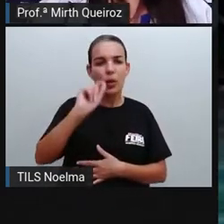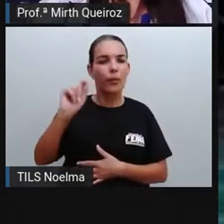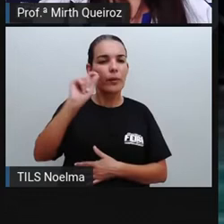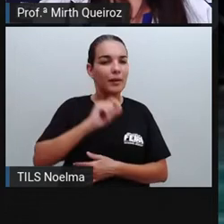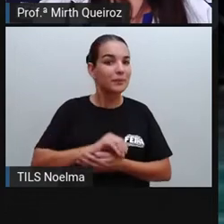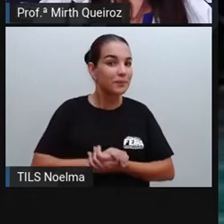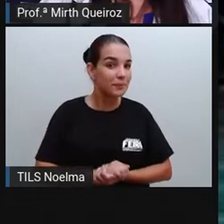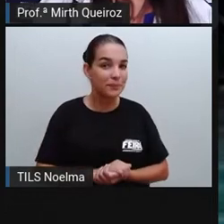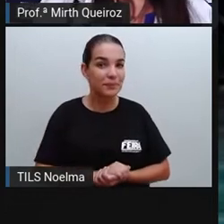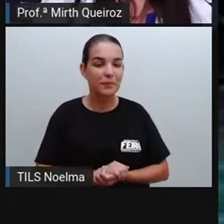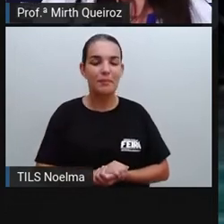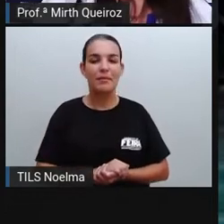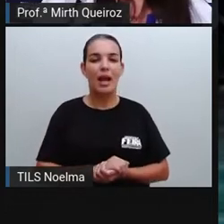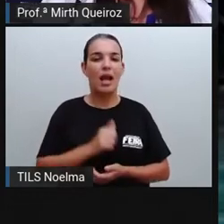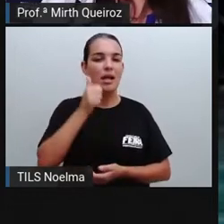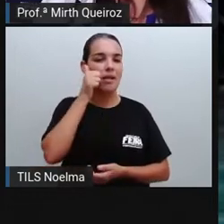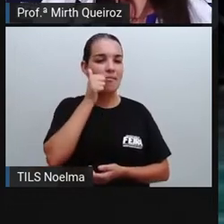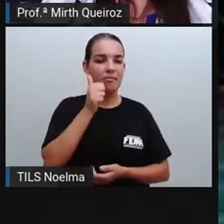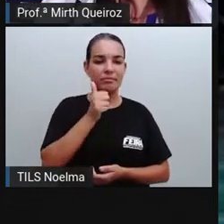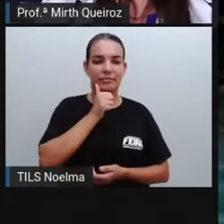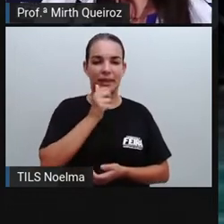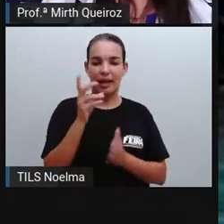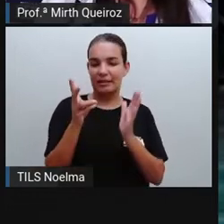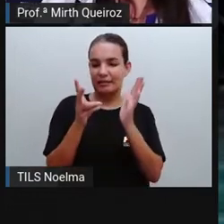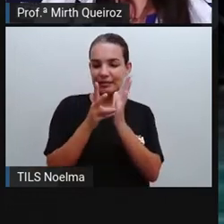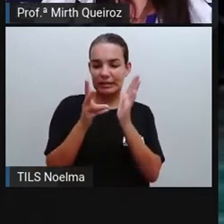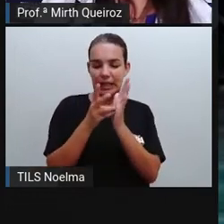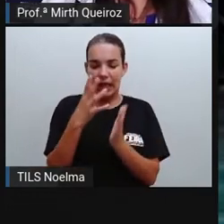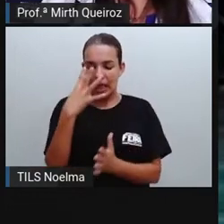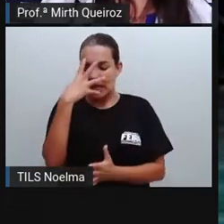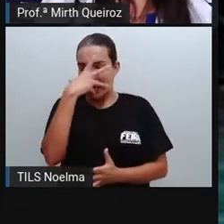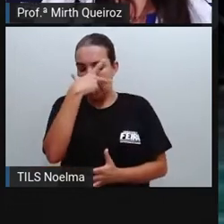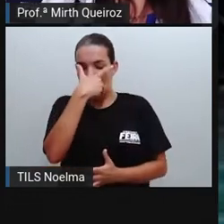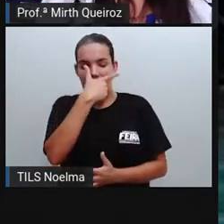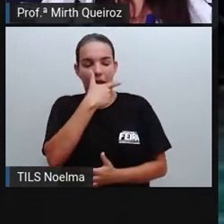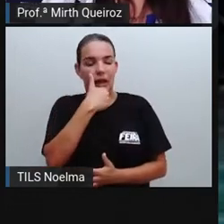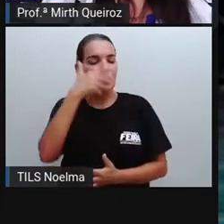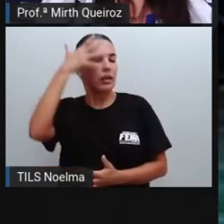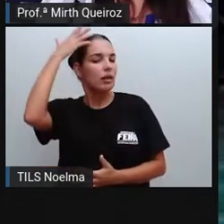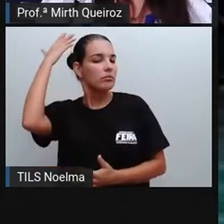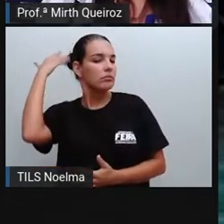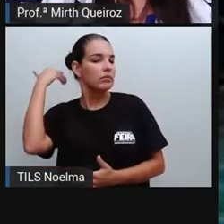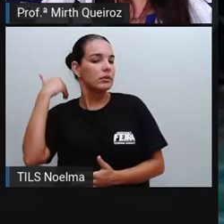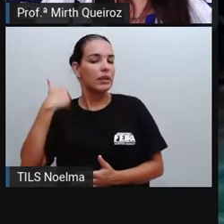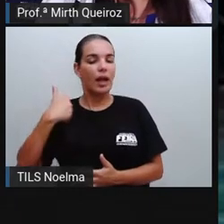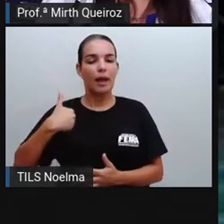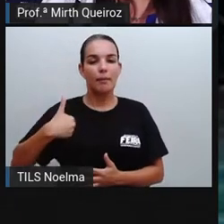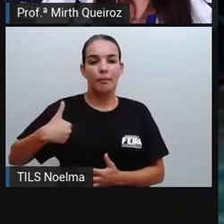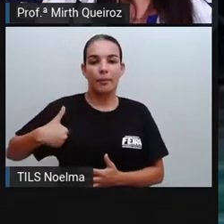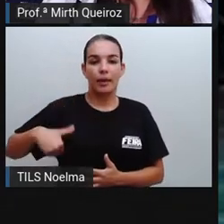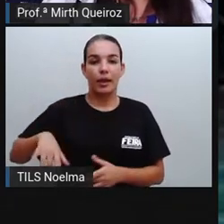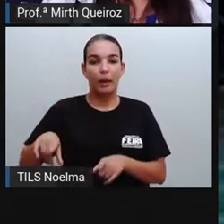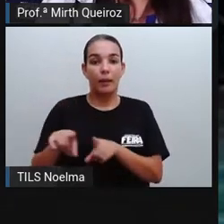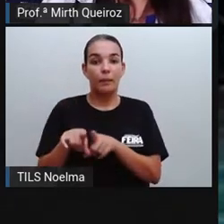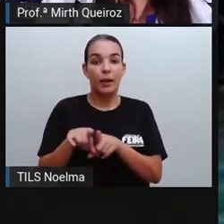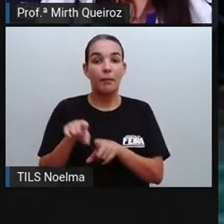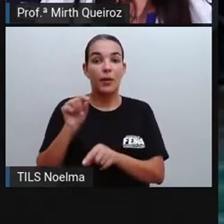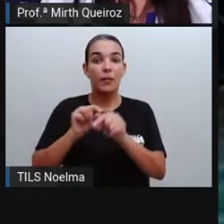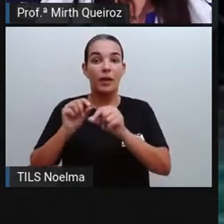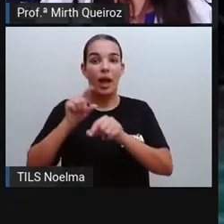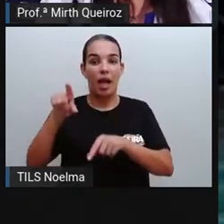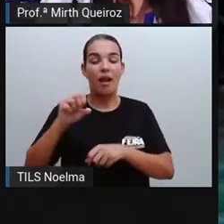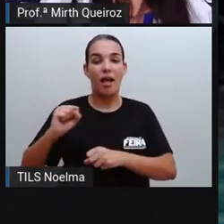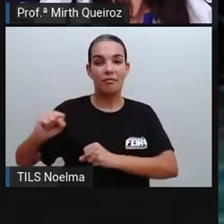índia que era muito admirada por causa da beleza dela e também pelas habilidades que ela possuía de guerreira.